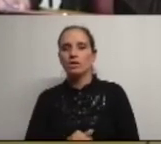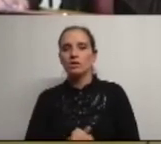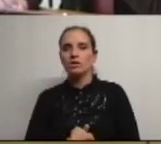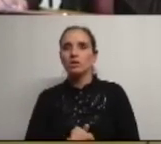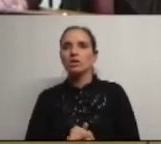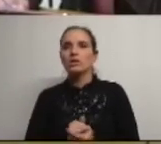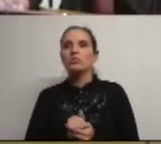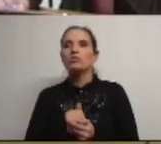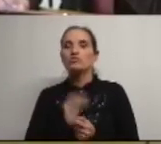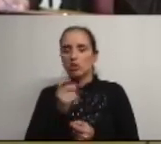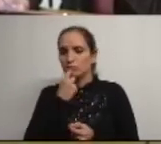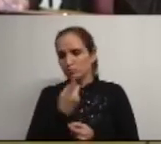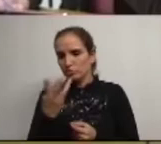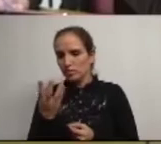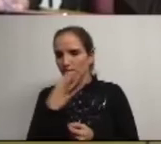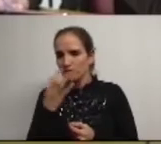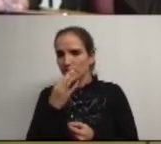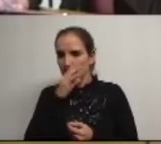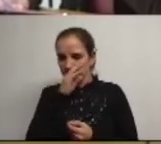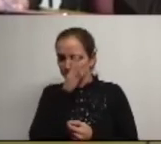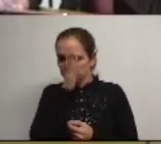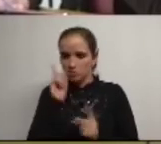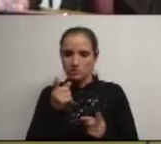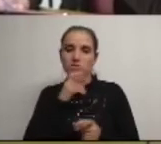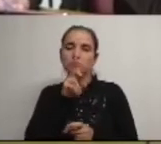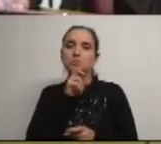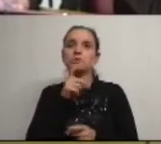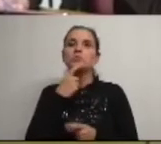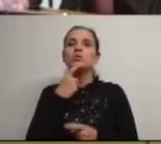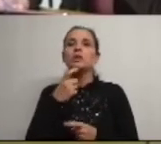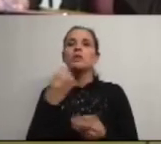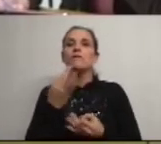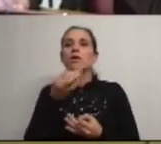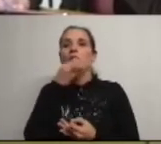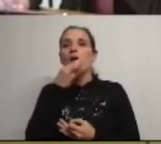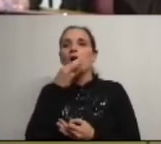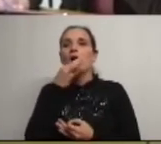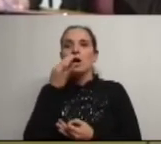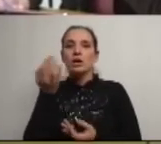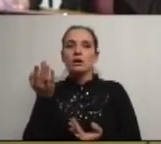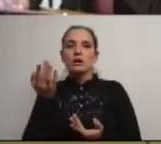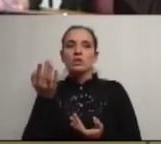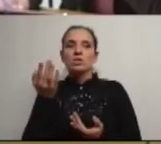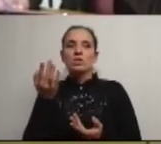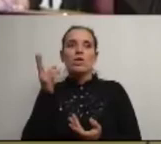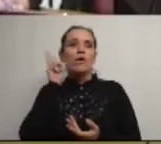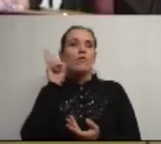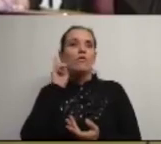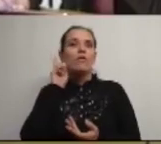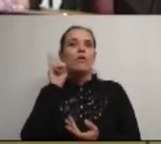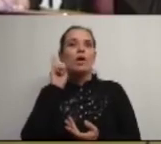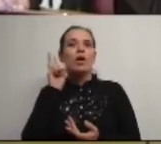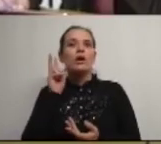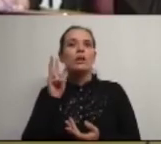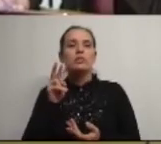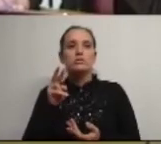já foram muitos e passo aqui já a responder às perguntas que referiram o valor do driving